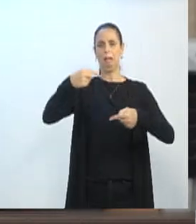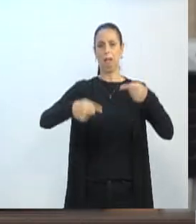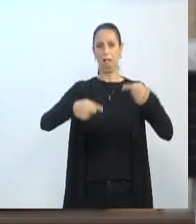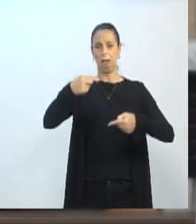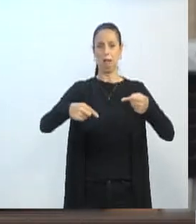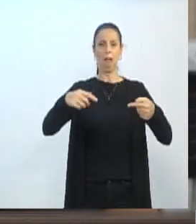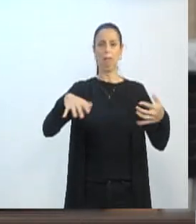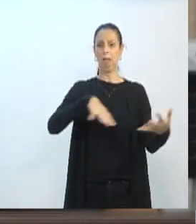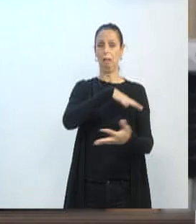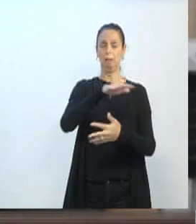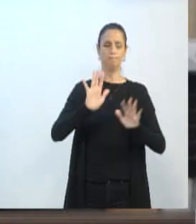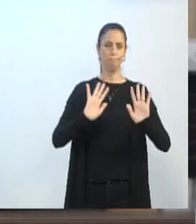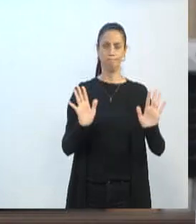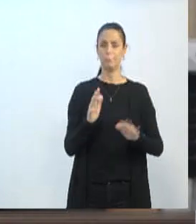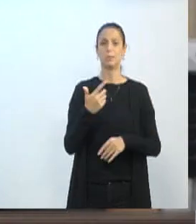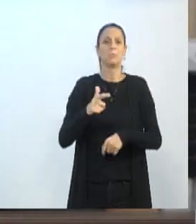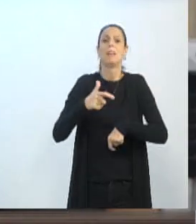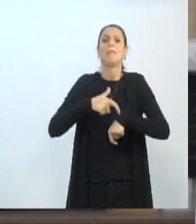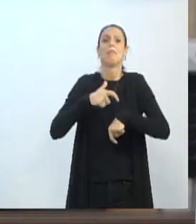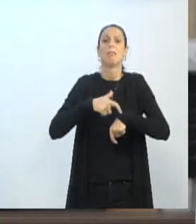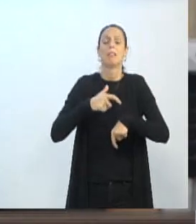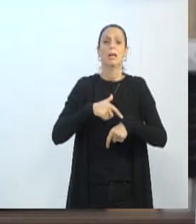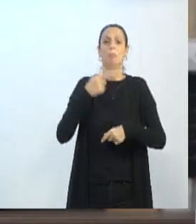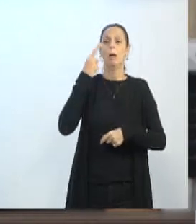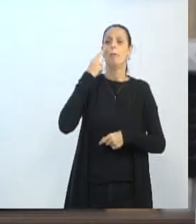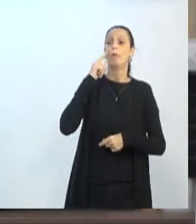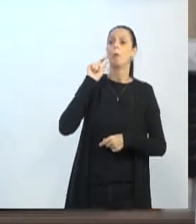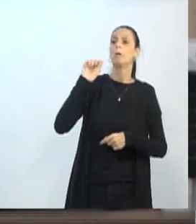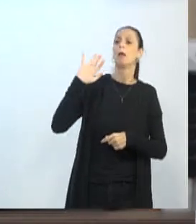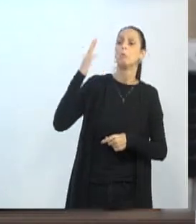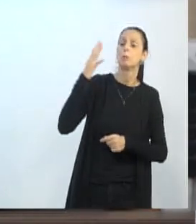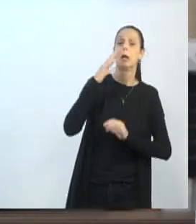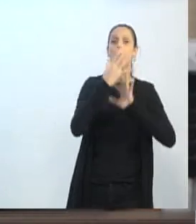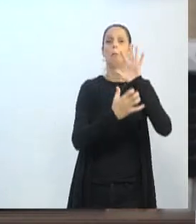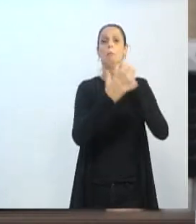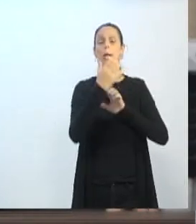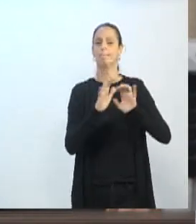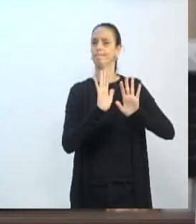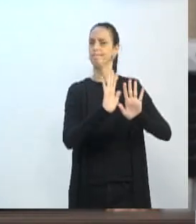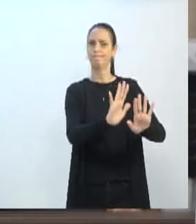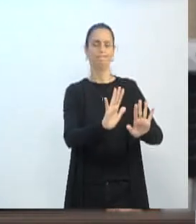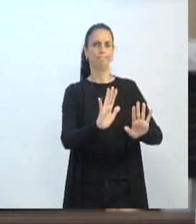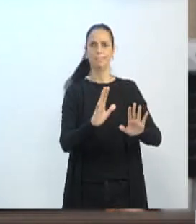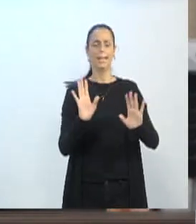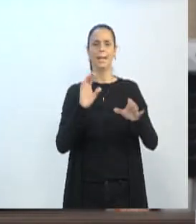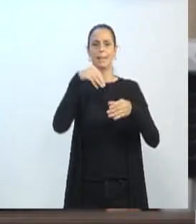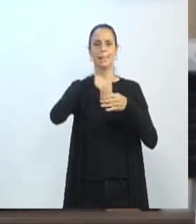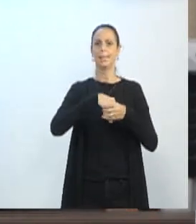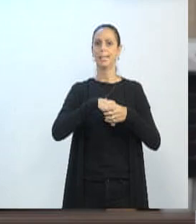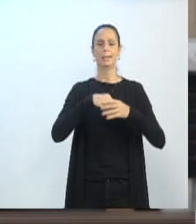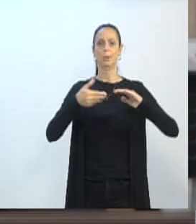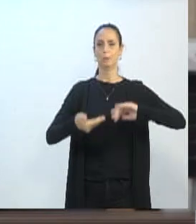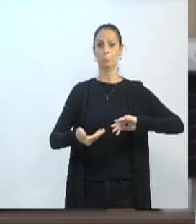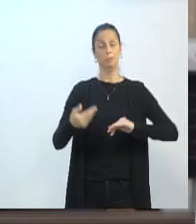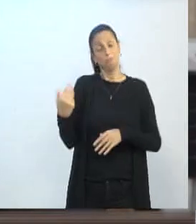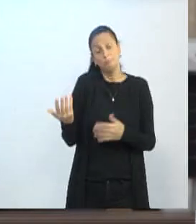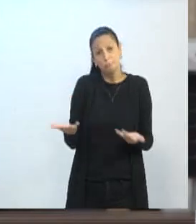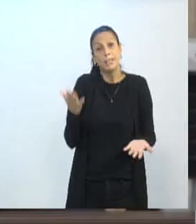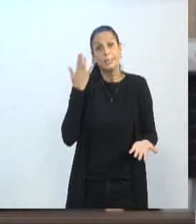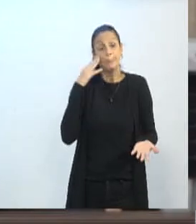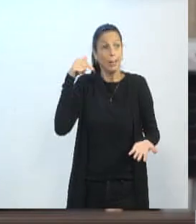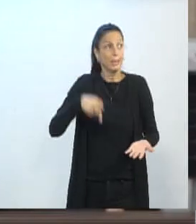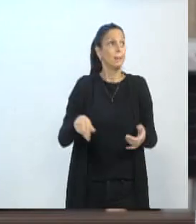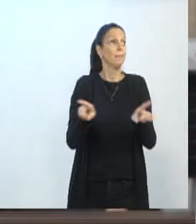ânimos lá. Por nós não temos tempo para ficar aqui cuidando de brigas ou de discussões acaloradas lá no Congresso? Porque aqui nessa casa também acontecem muitas vezes essas